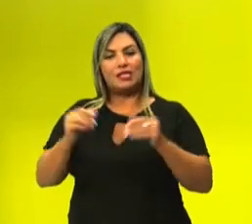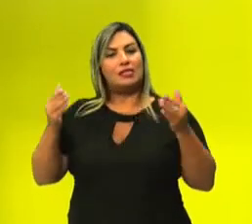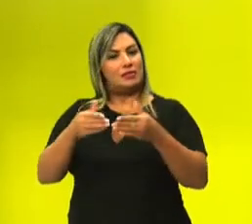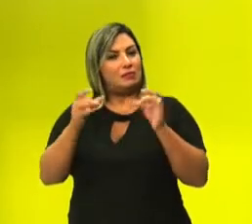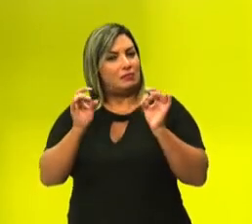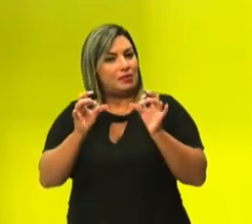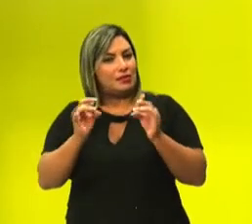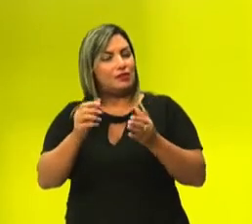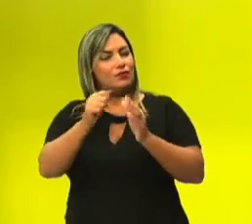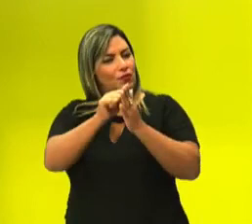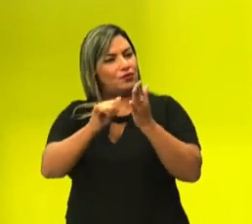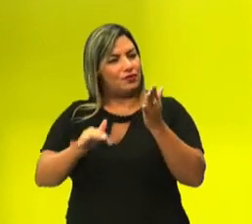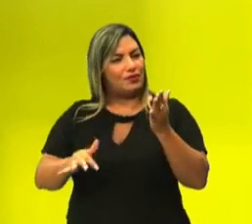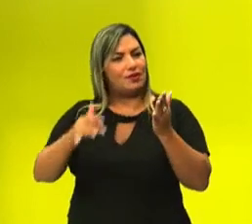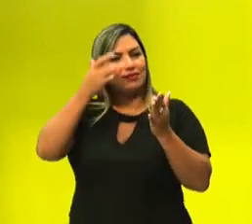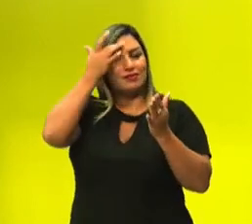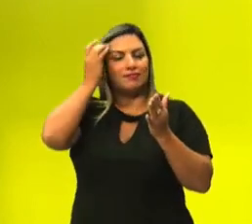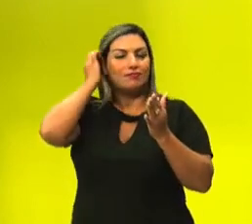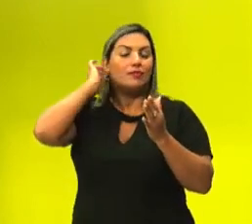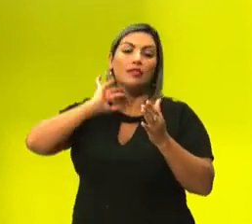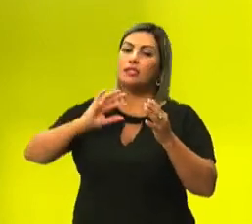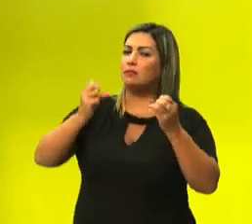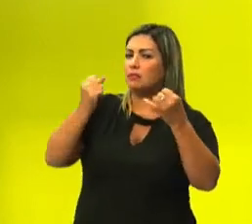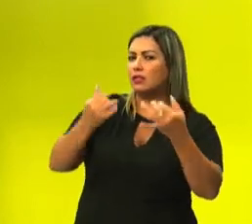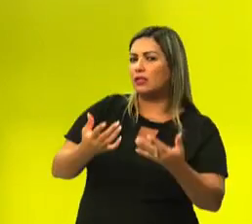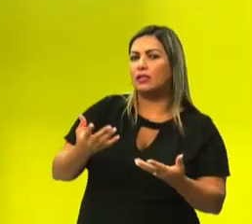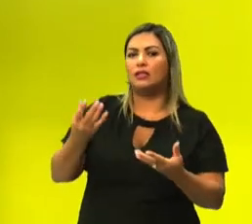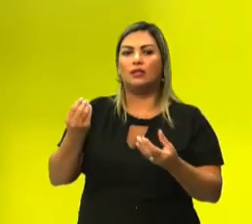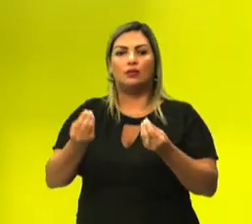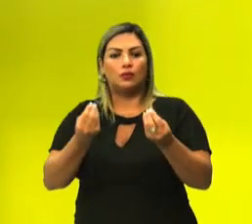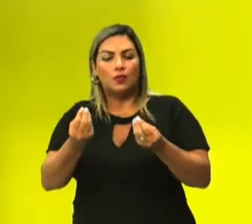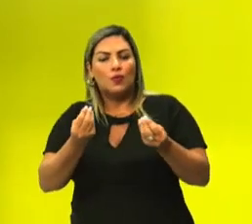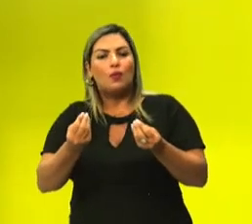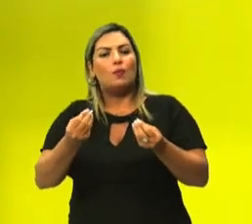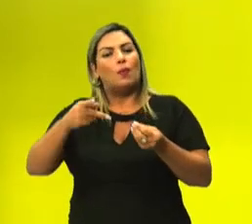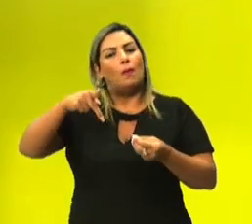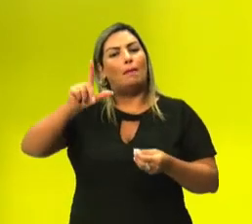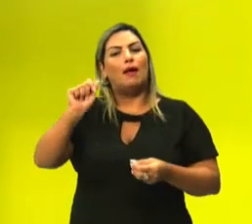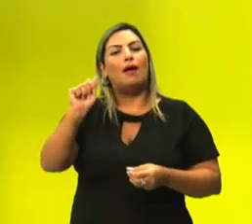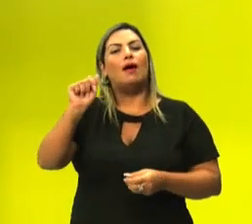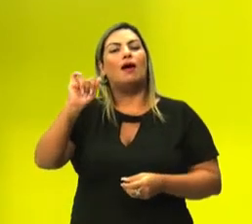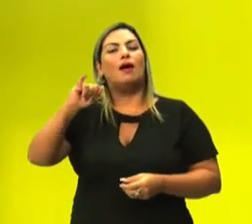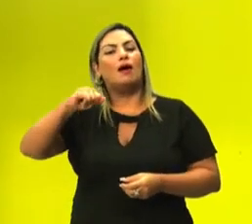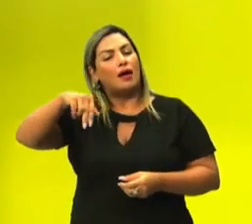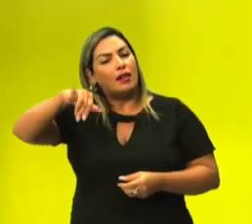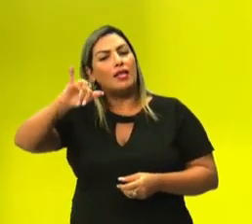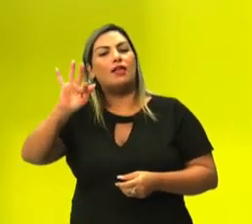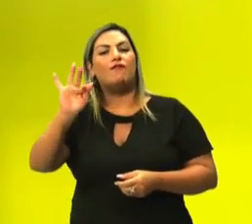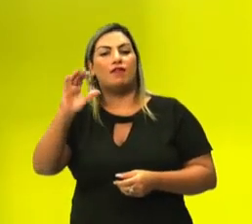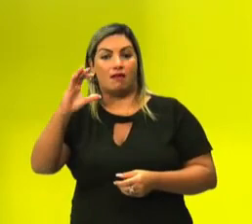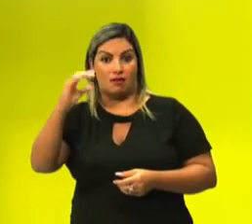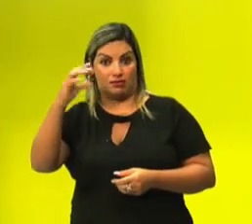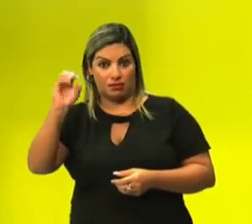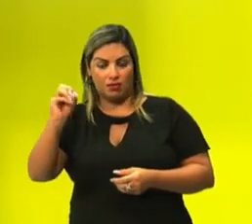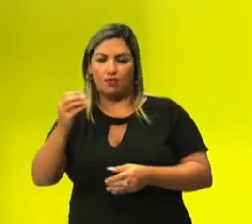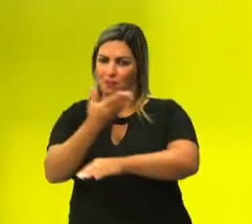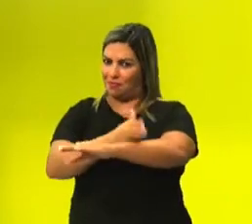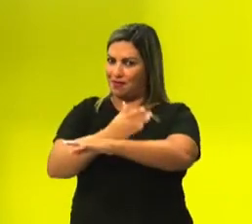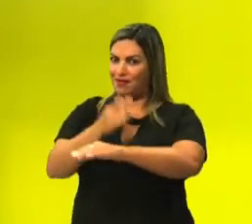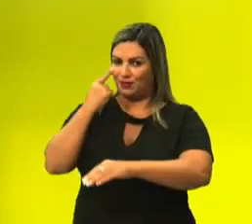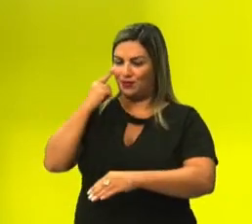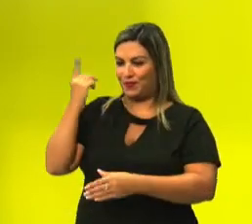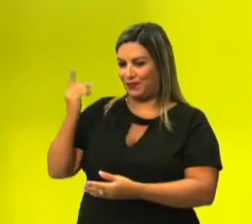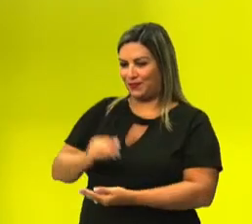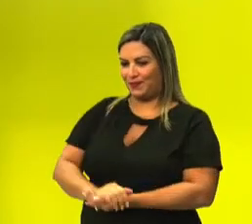específicos, alguns exercícios, falando um pouquinho de identificação de planificações, e colocar isso em práticas. Vamos lá?